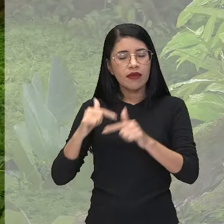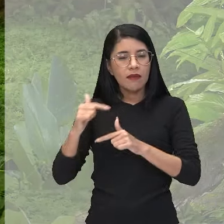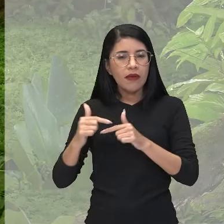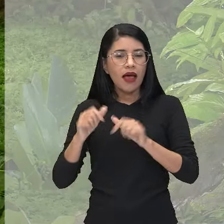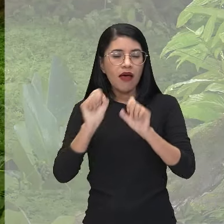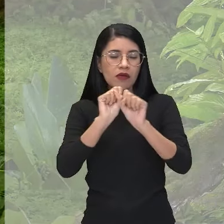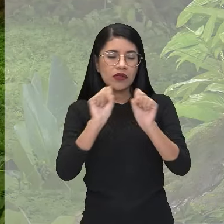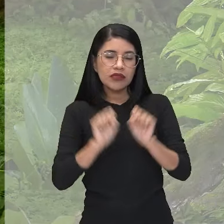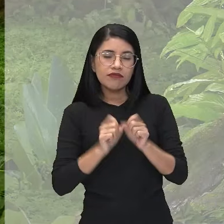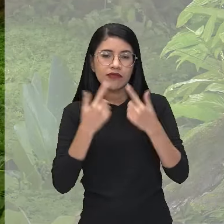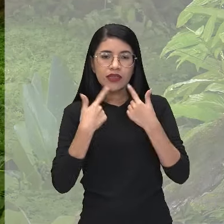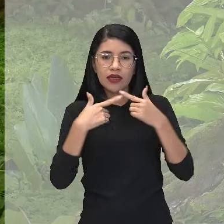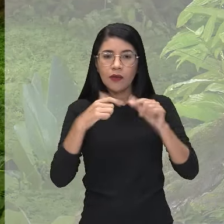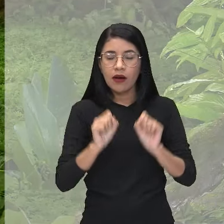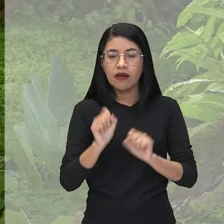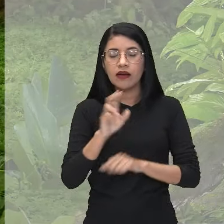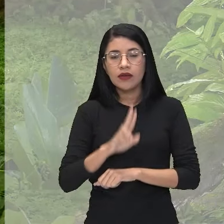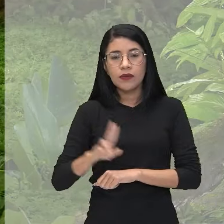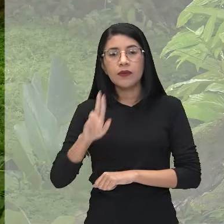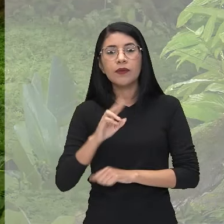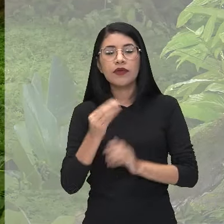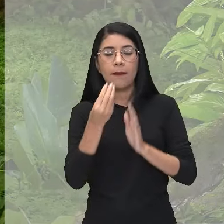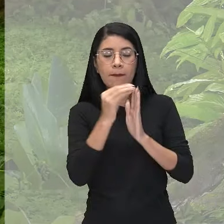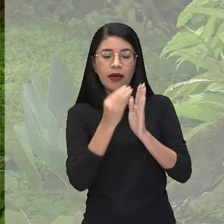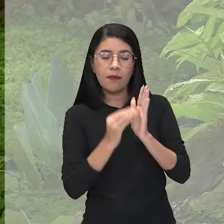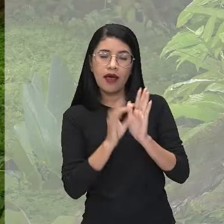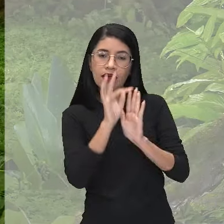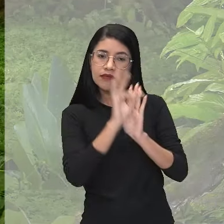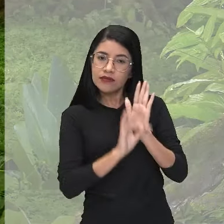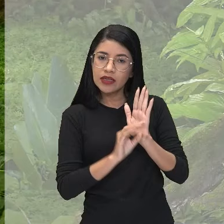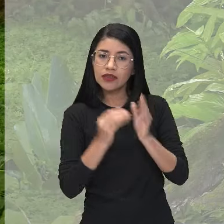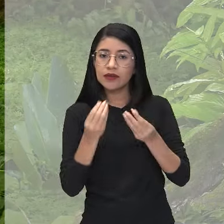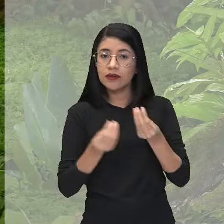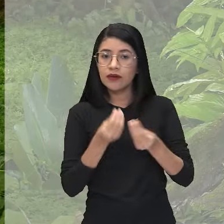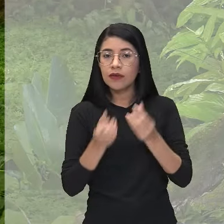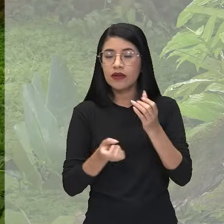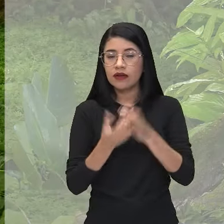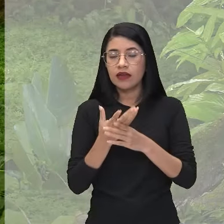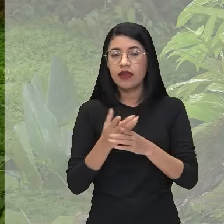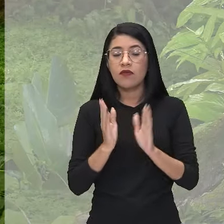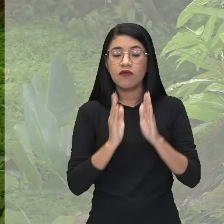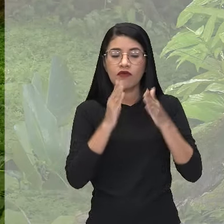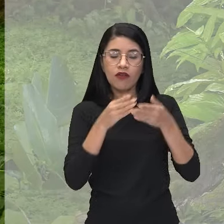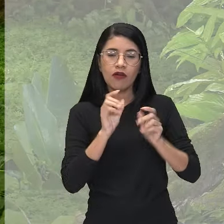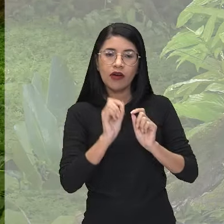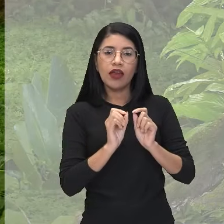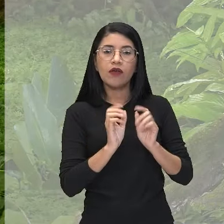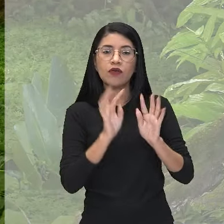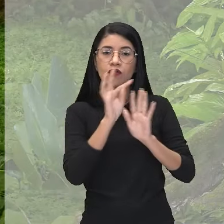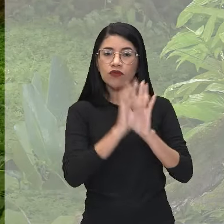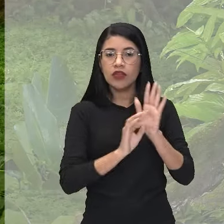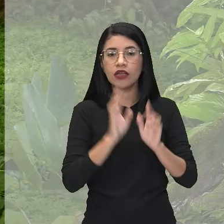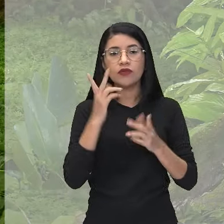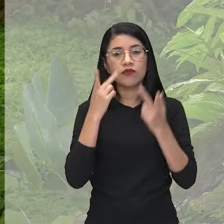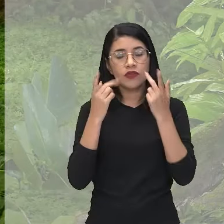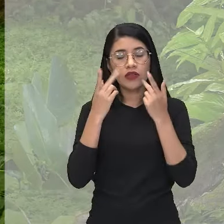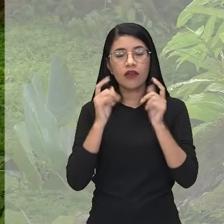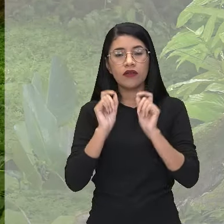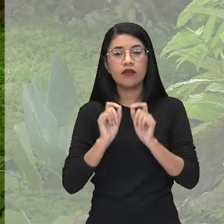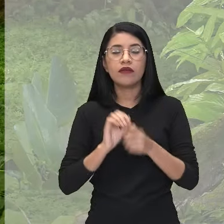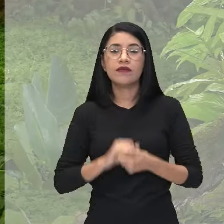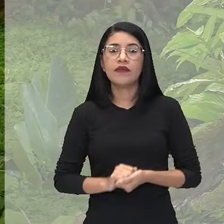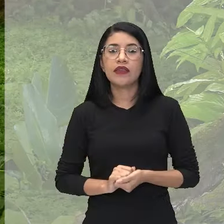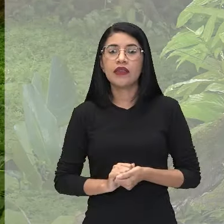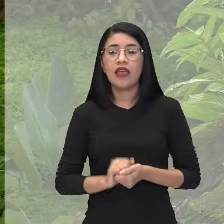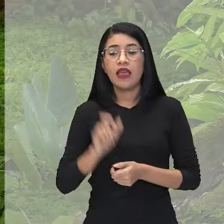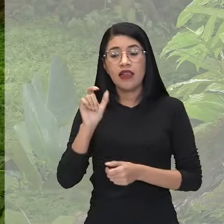sistema linguístico que ele utiliza ali dentro dos seus textos. Em específico, um texto teatral, né? Que ele é um